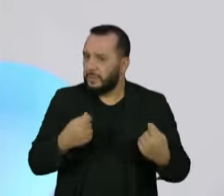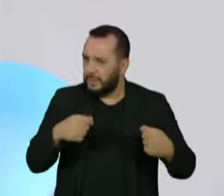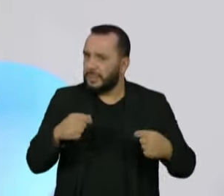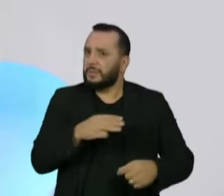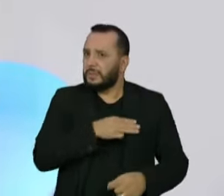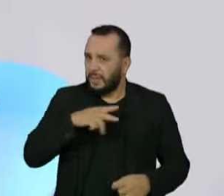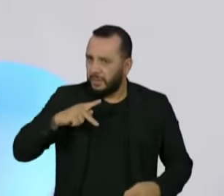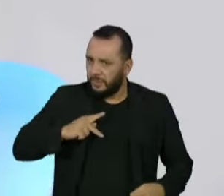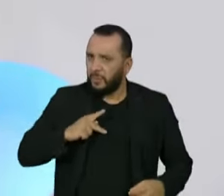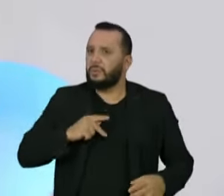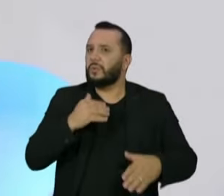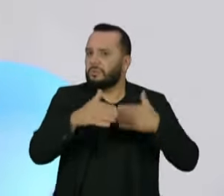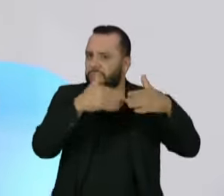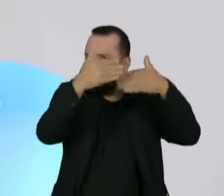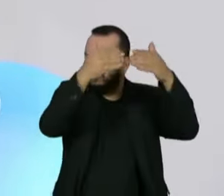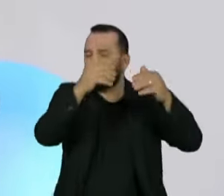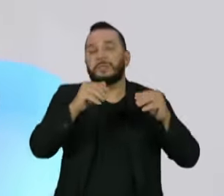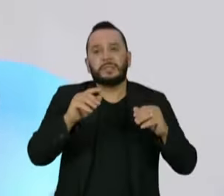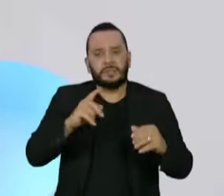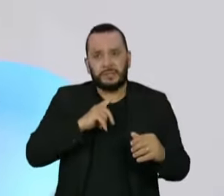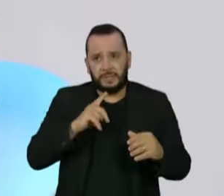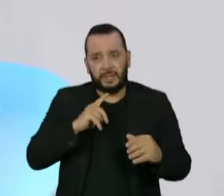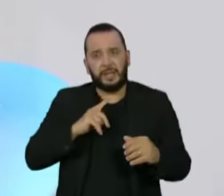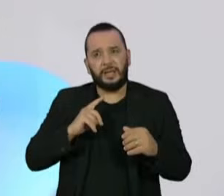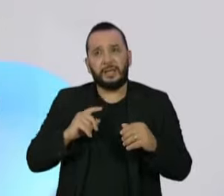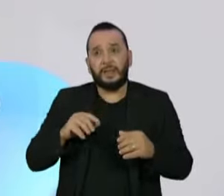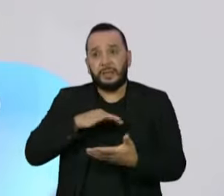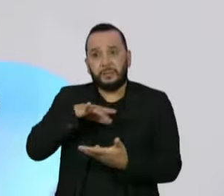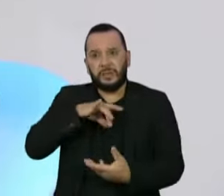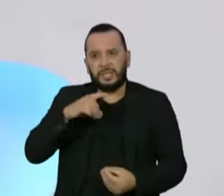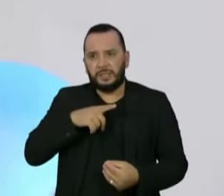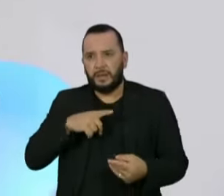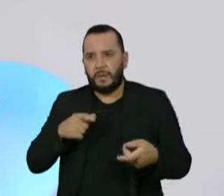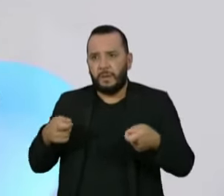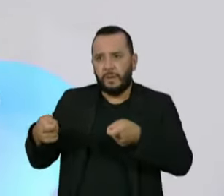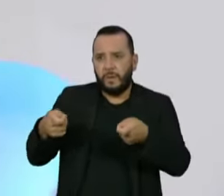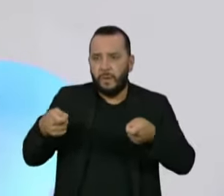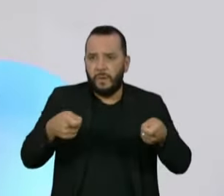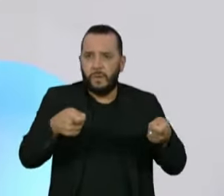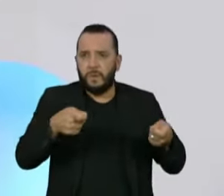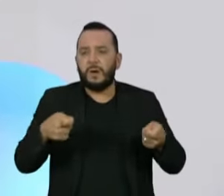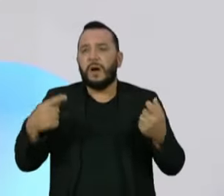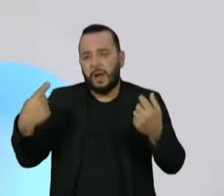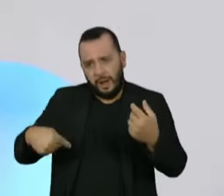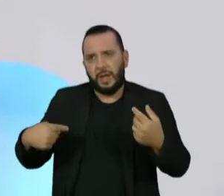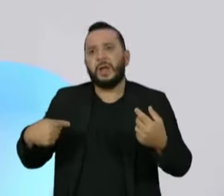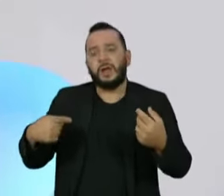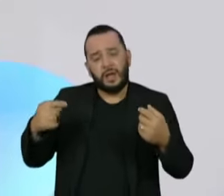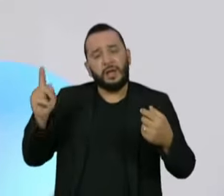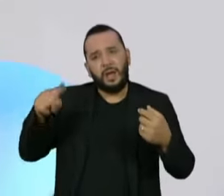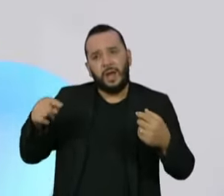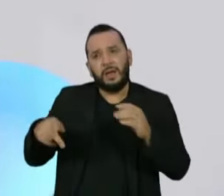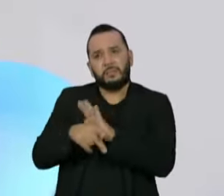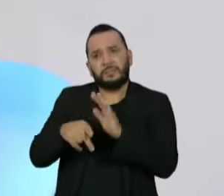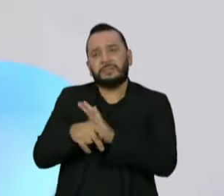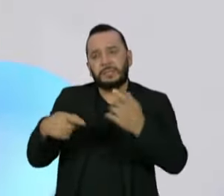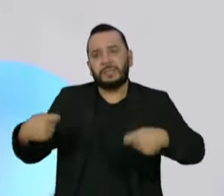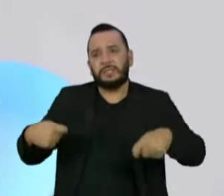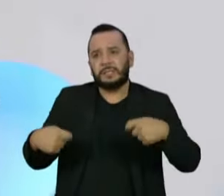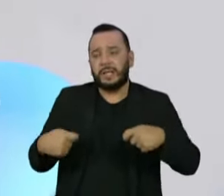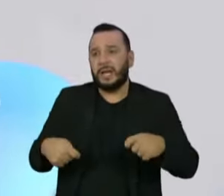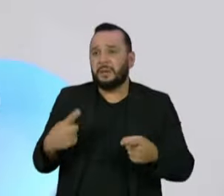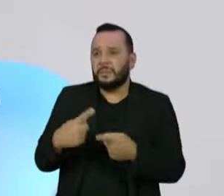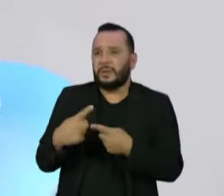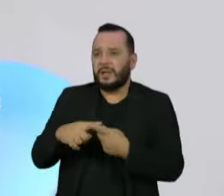esse sistema de freios e contrapesos, ele é extremamente necessário para que você não tenta aniquilar a